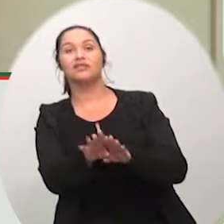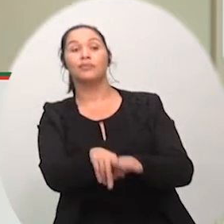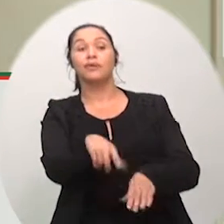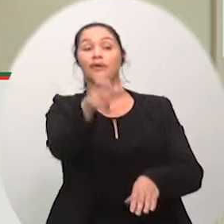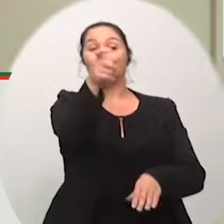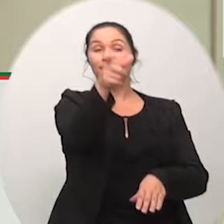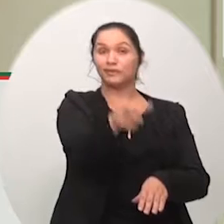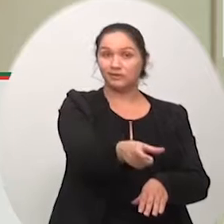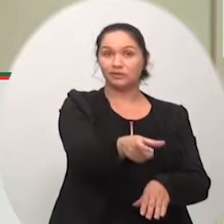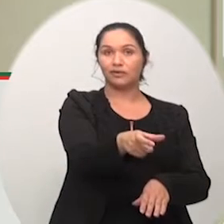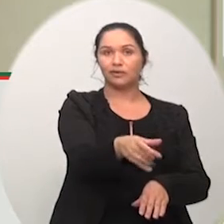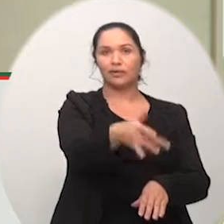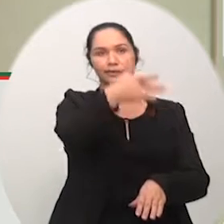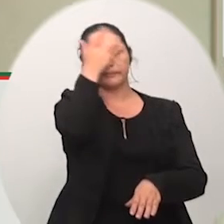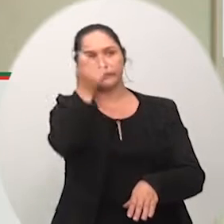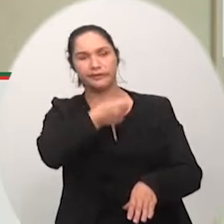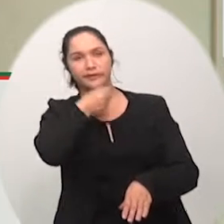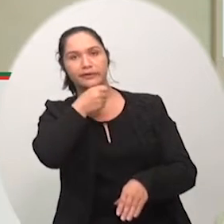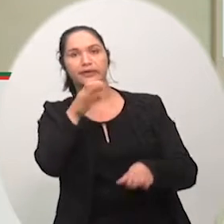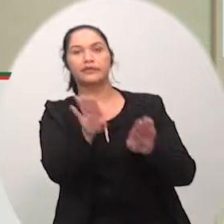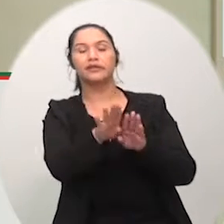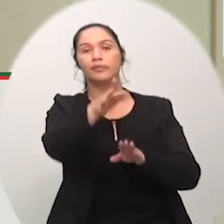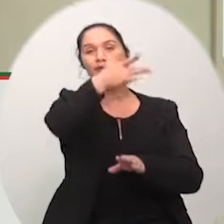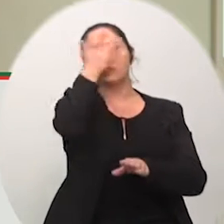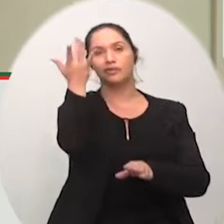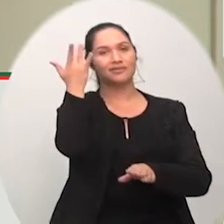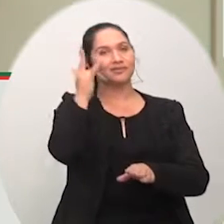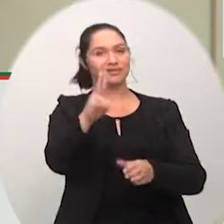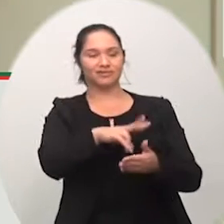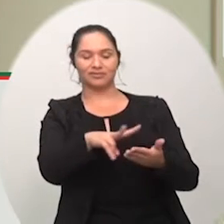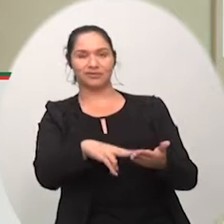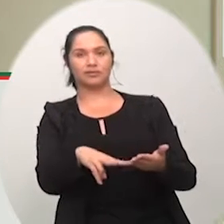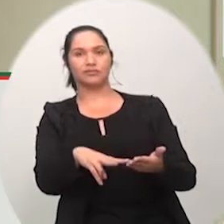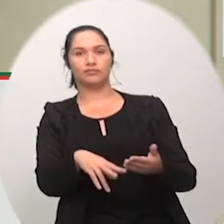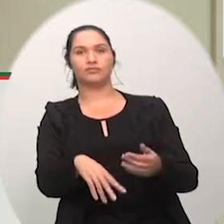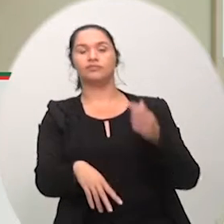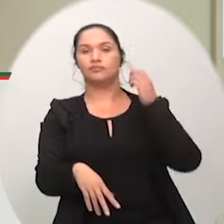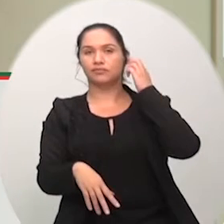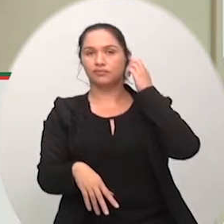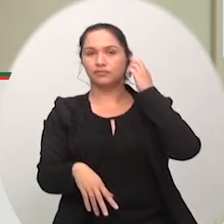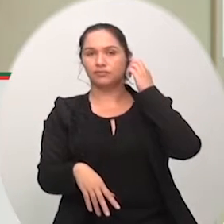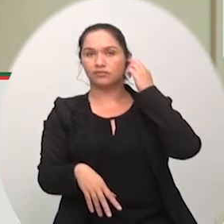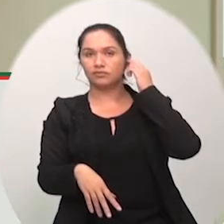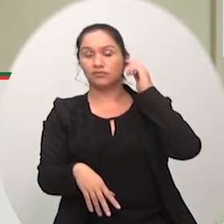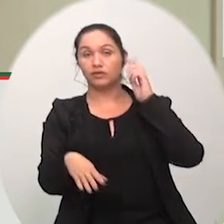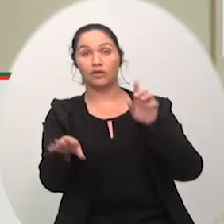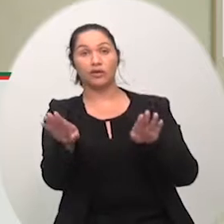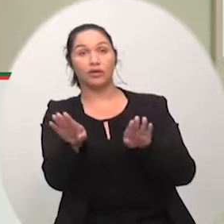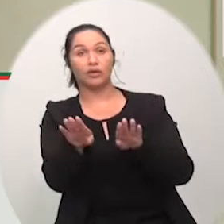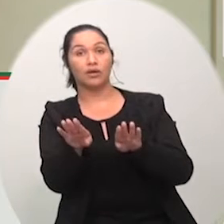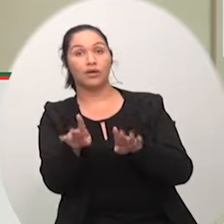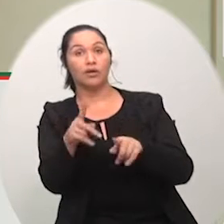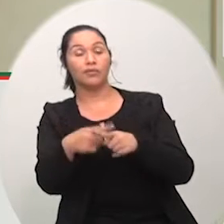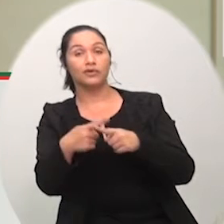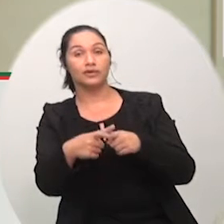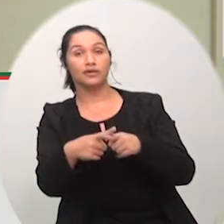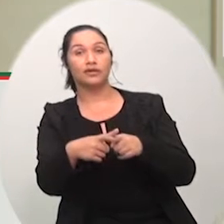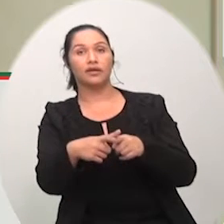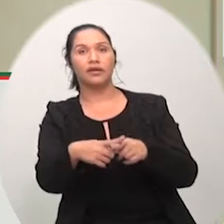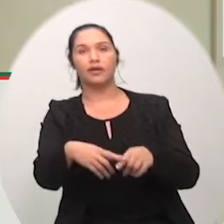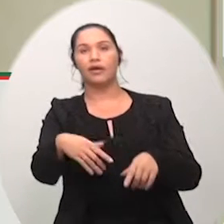e muitas vezes a gente não tem aqui a boa vontade do motorista de abrir a porta e dizer é o ônibus tal